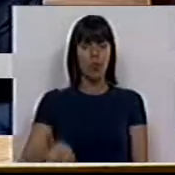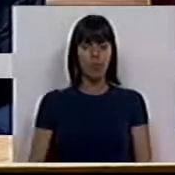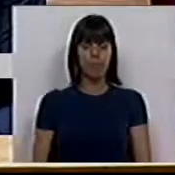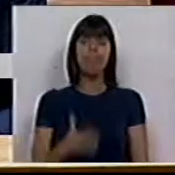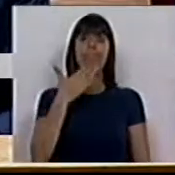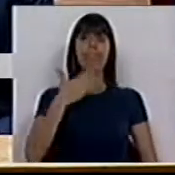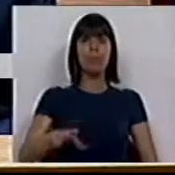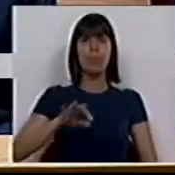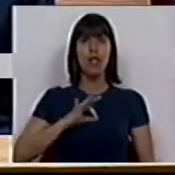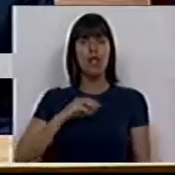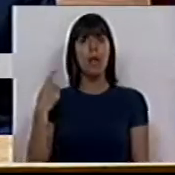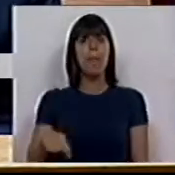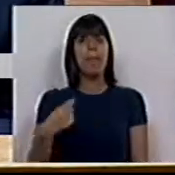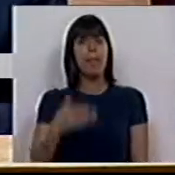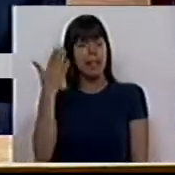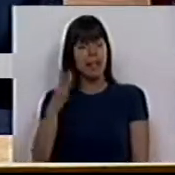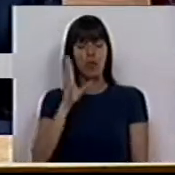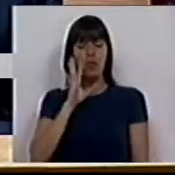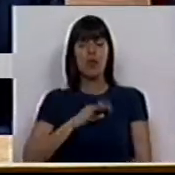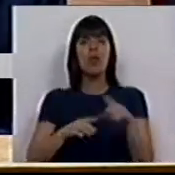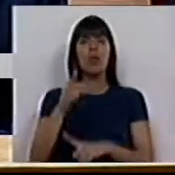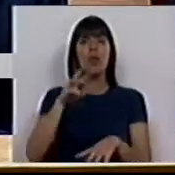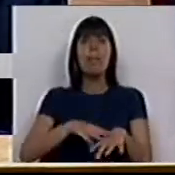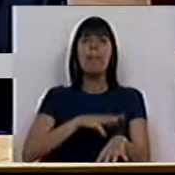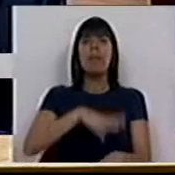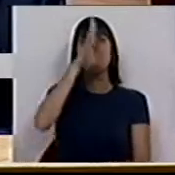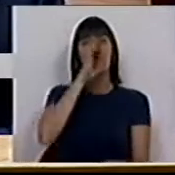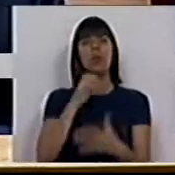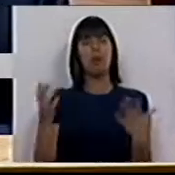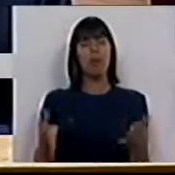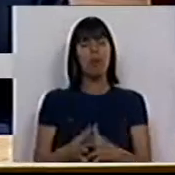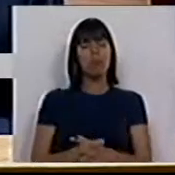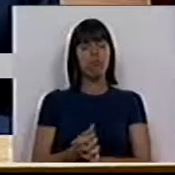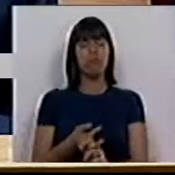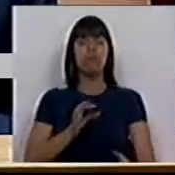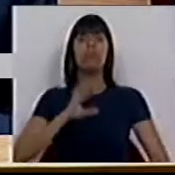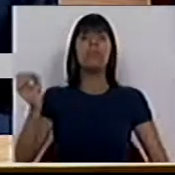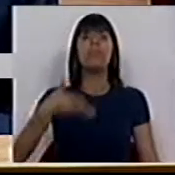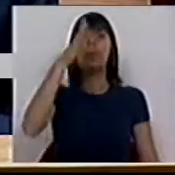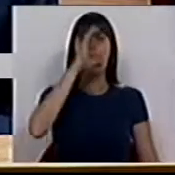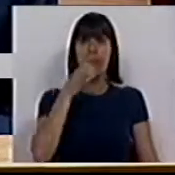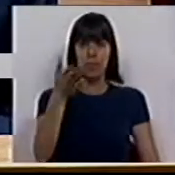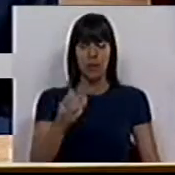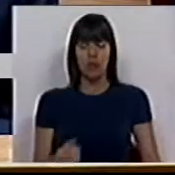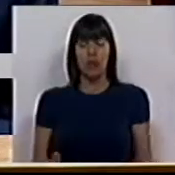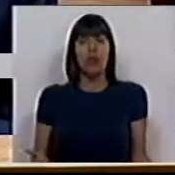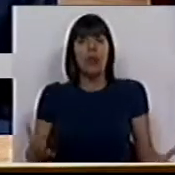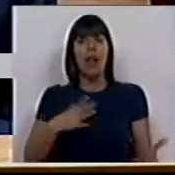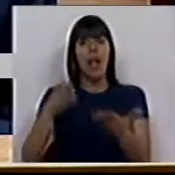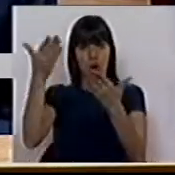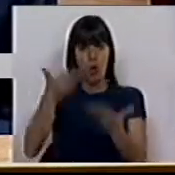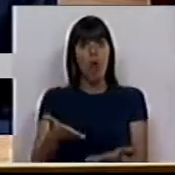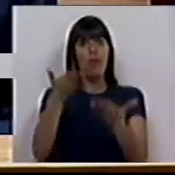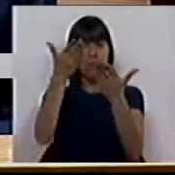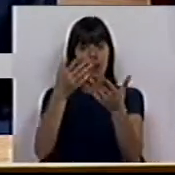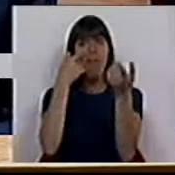Muito obrigada, Sra. Presidente, Sras. e Srs. Membros do Governo, Sr. Primeiro-Ministro, quero convidá